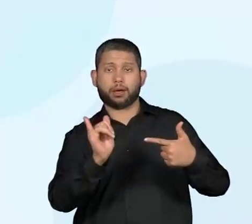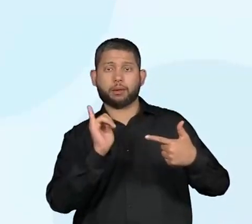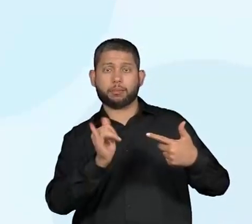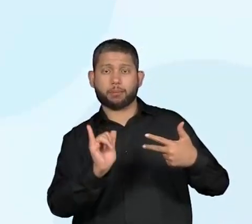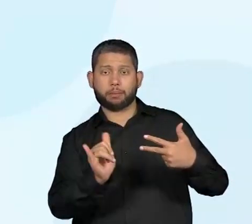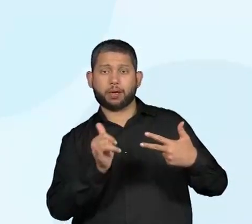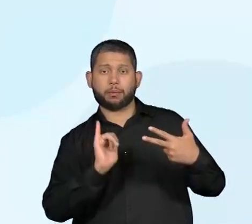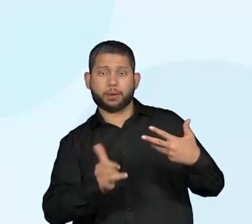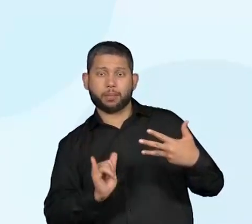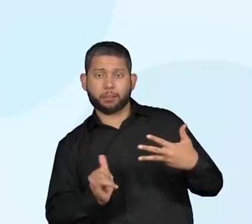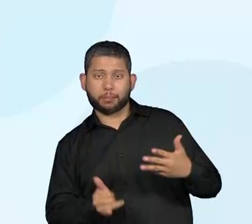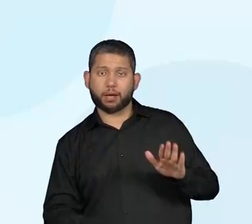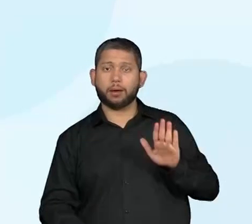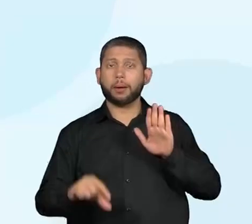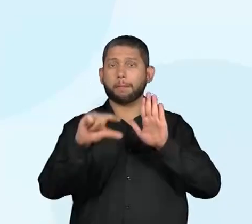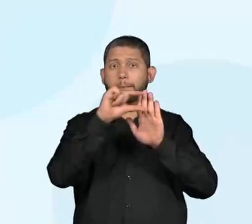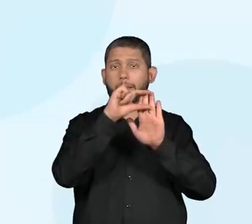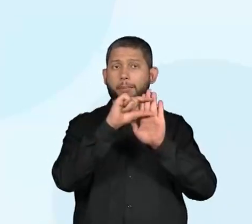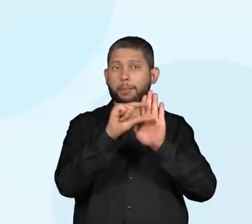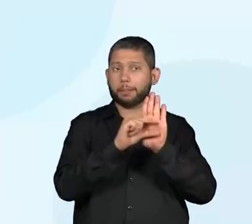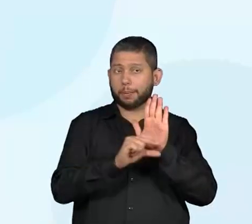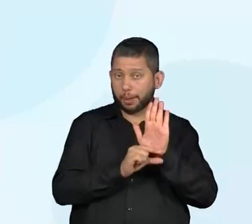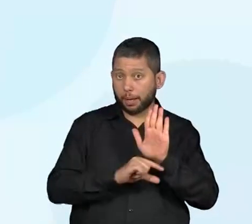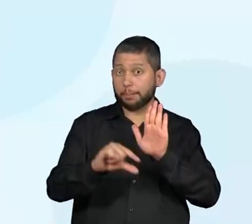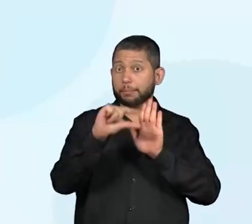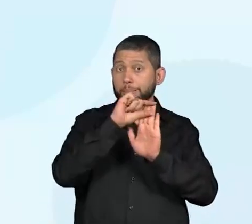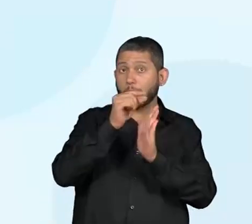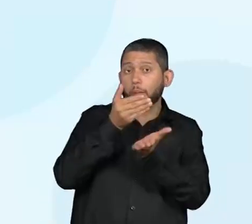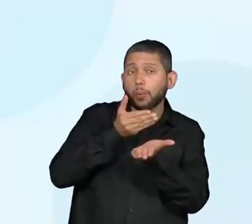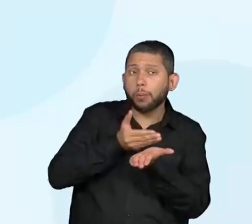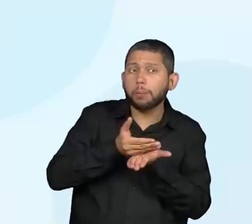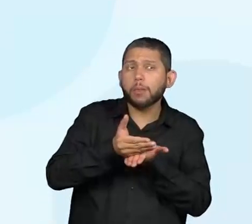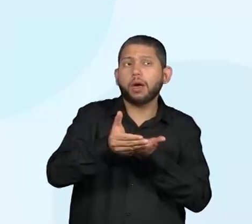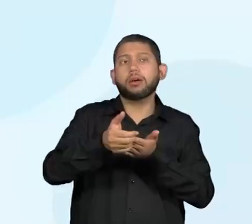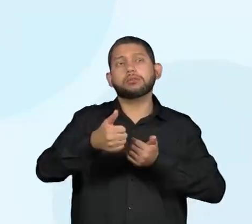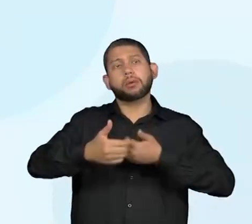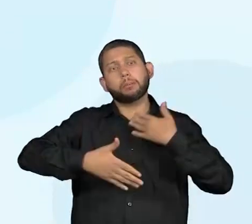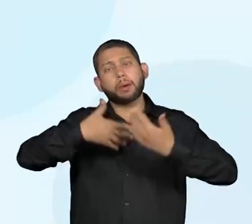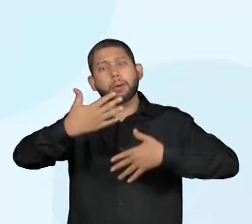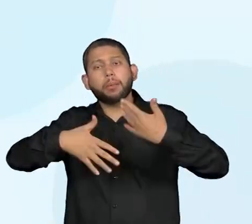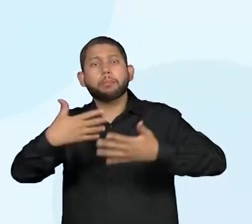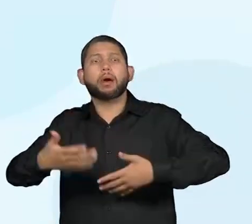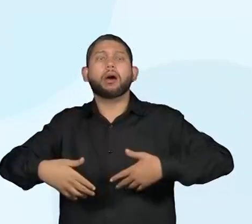complicação, clímax e desfecho. Então, beleza, galera, vamos lá, vou aqui,